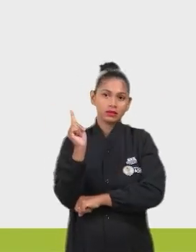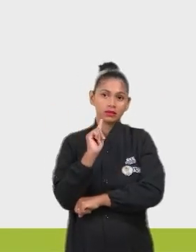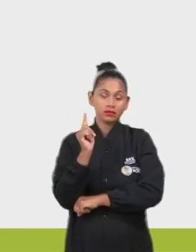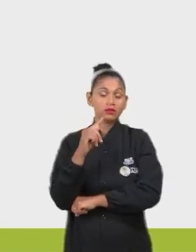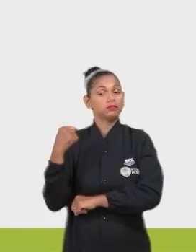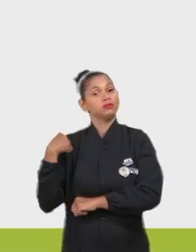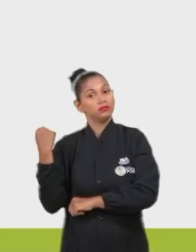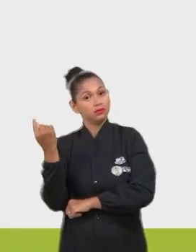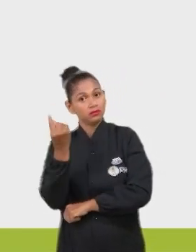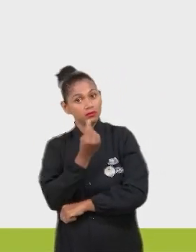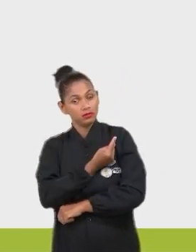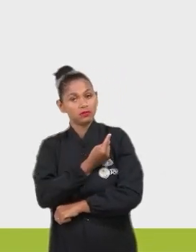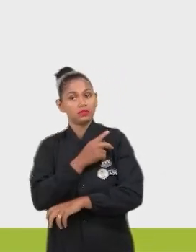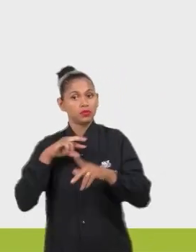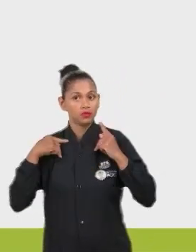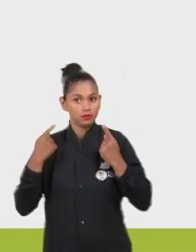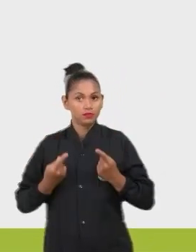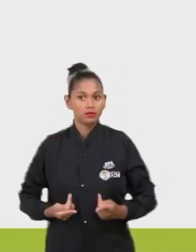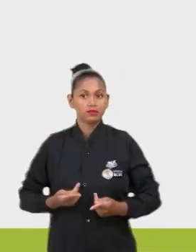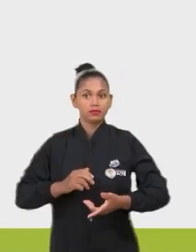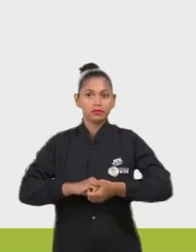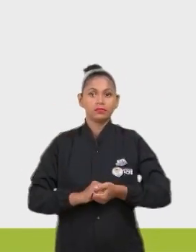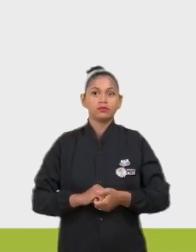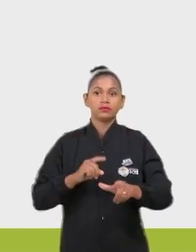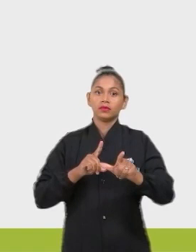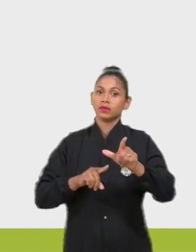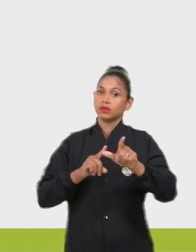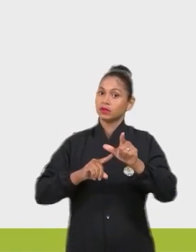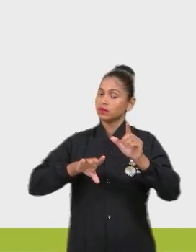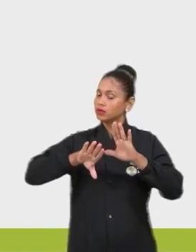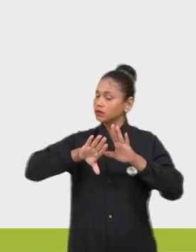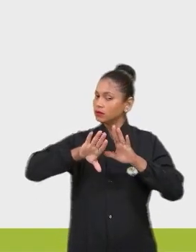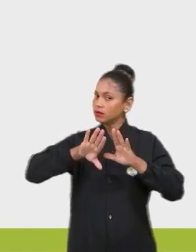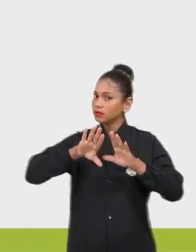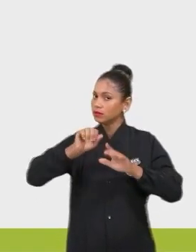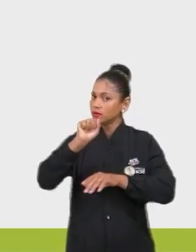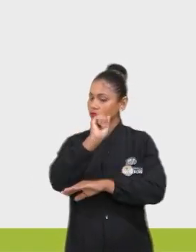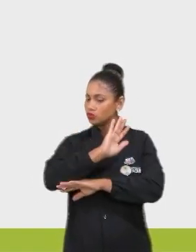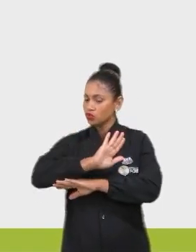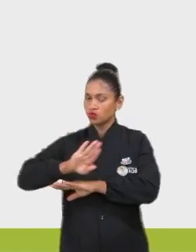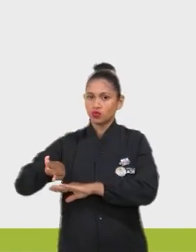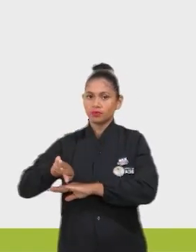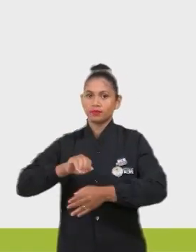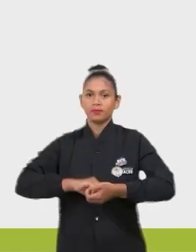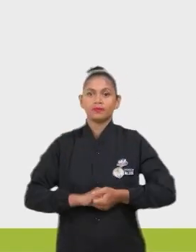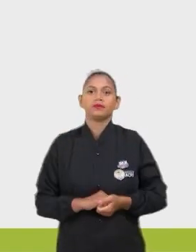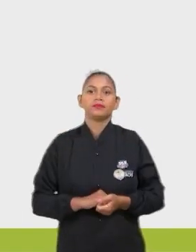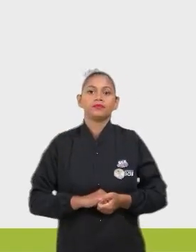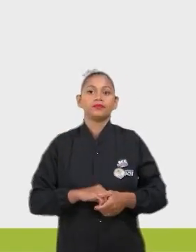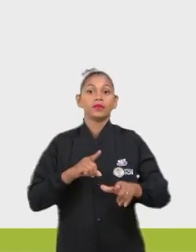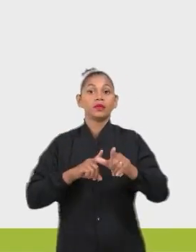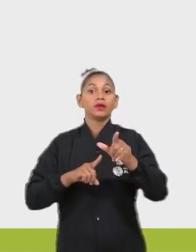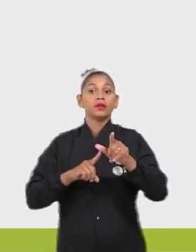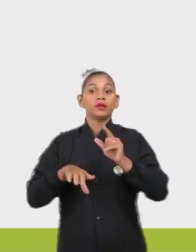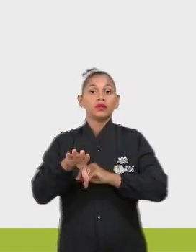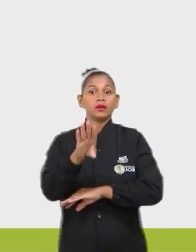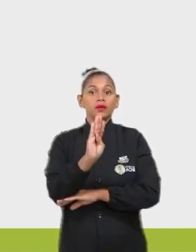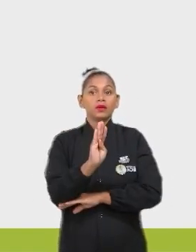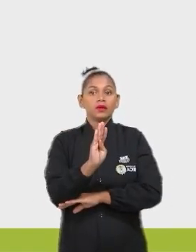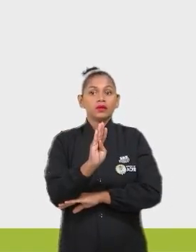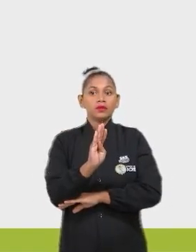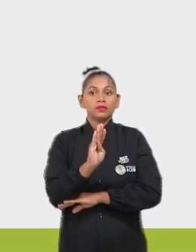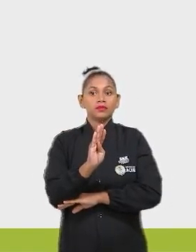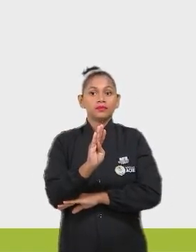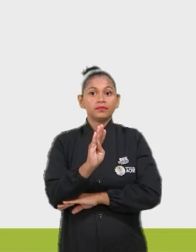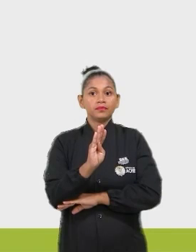Somos nós, humanos. Então, letra A, fora. Está fora. Letra B. O sequestro de carbono pelas